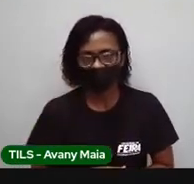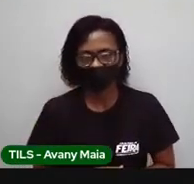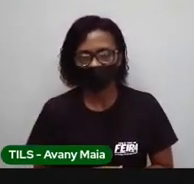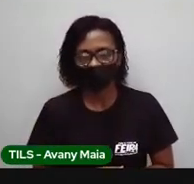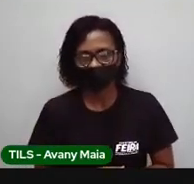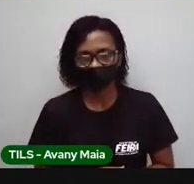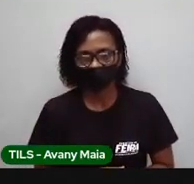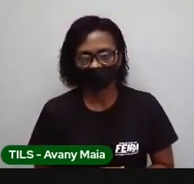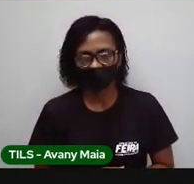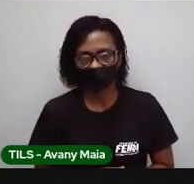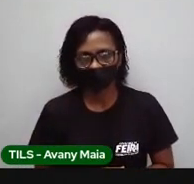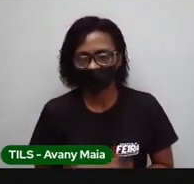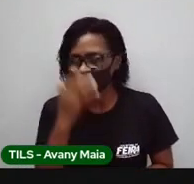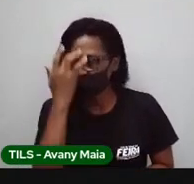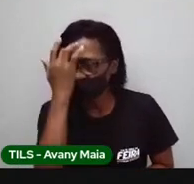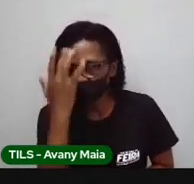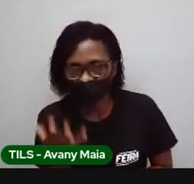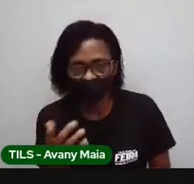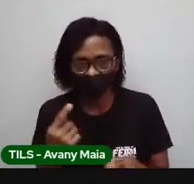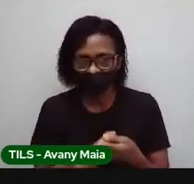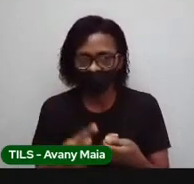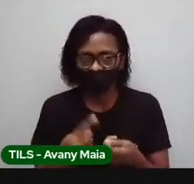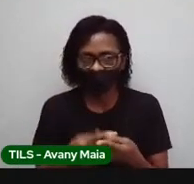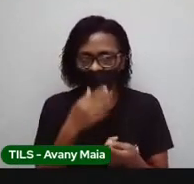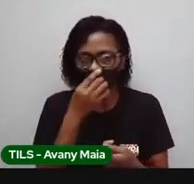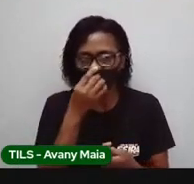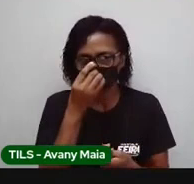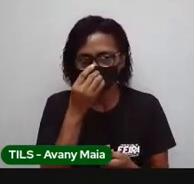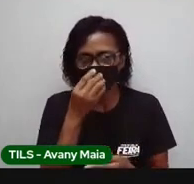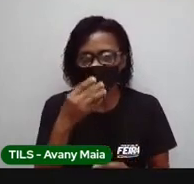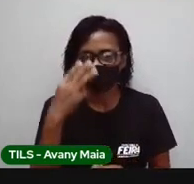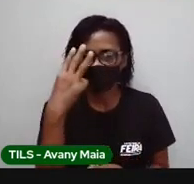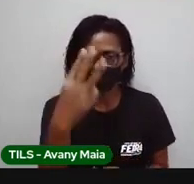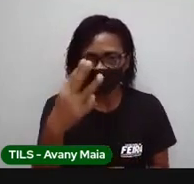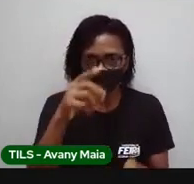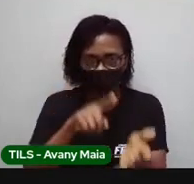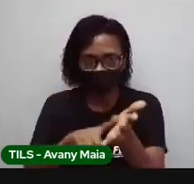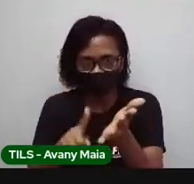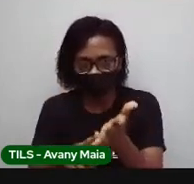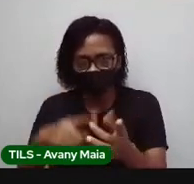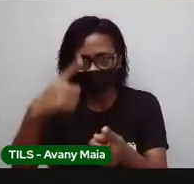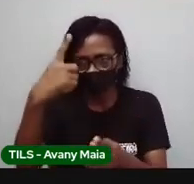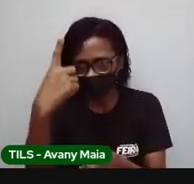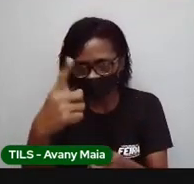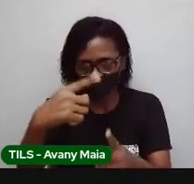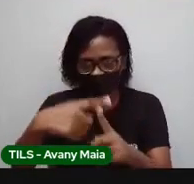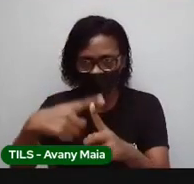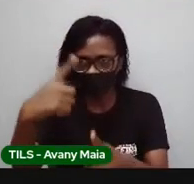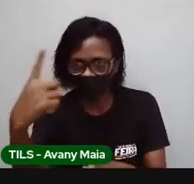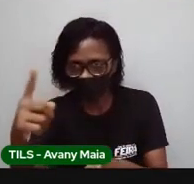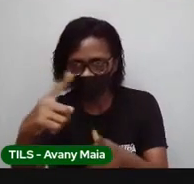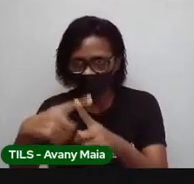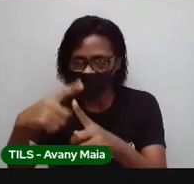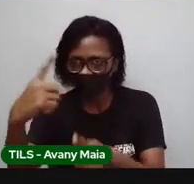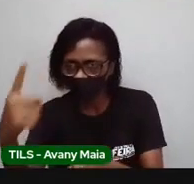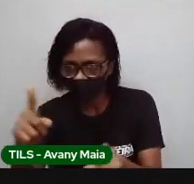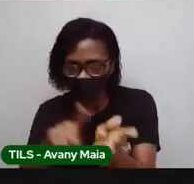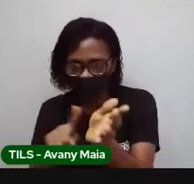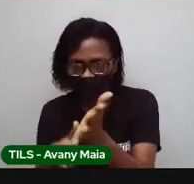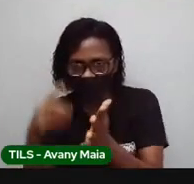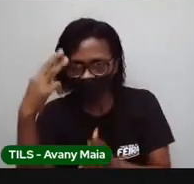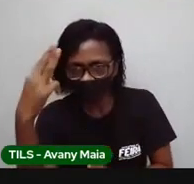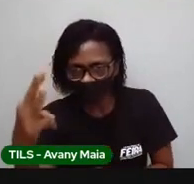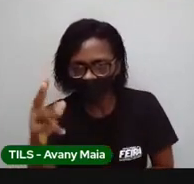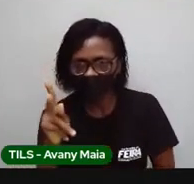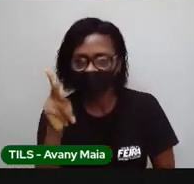Certo? Só que aqui do lado, gente sabe que um quilograma vale mil gramas. Então, onde tem